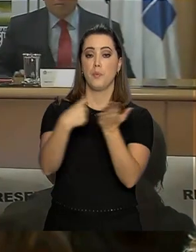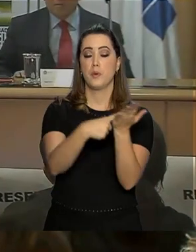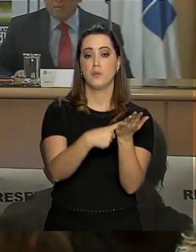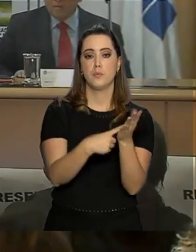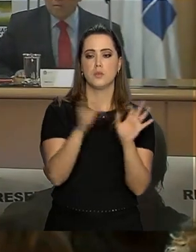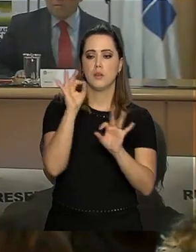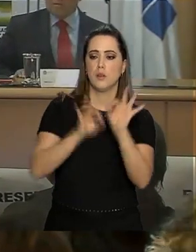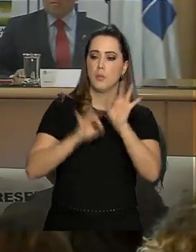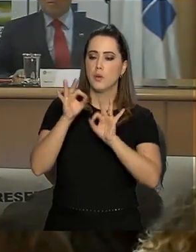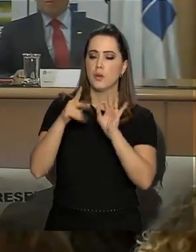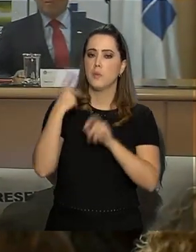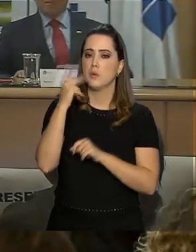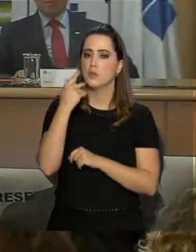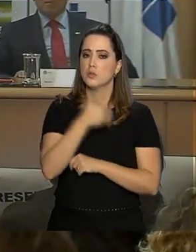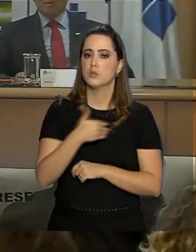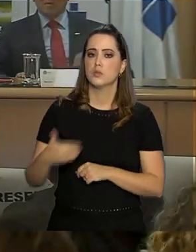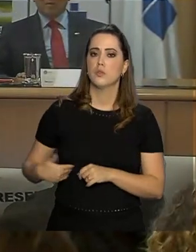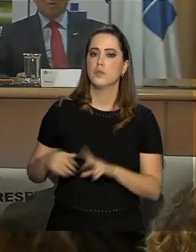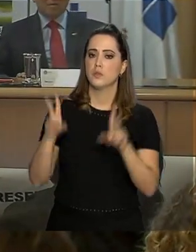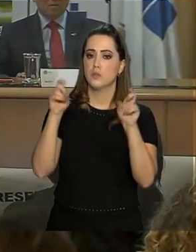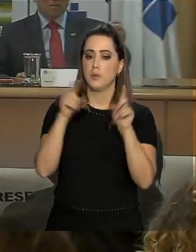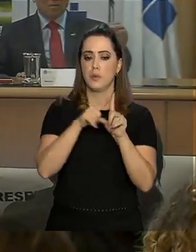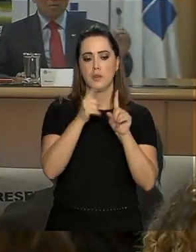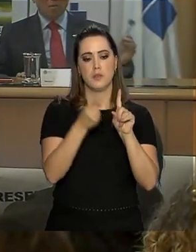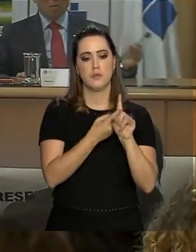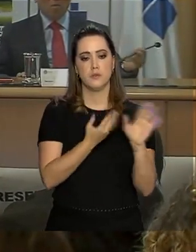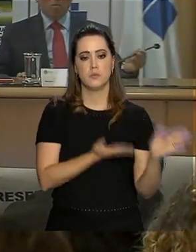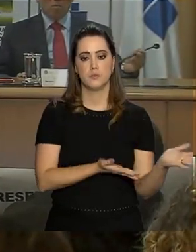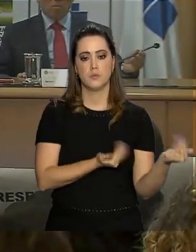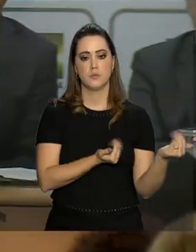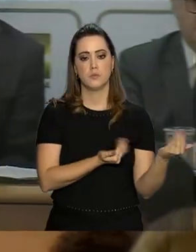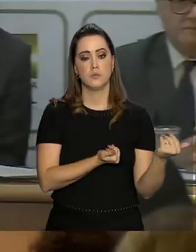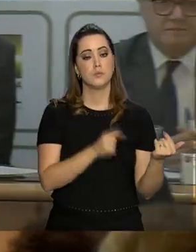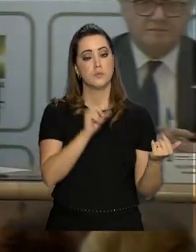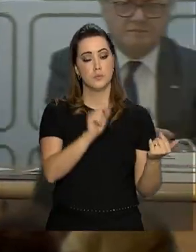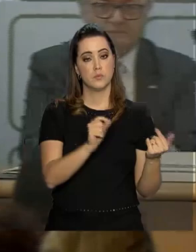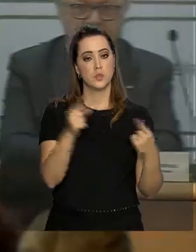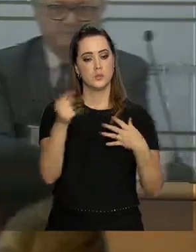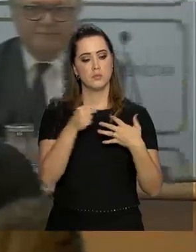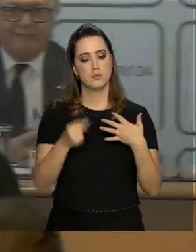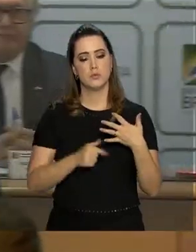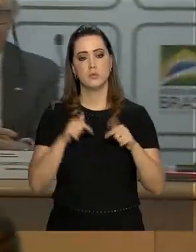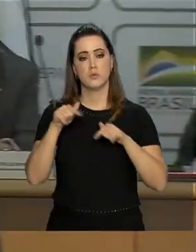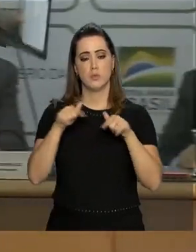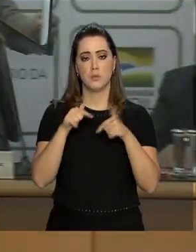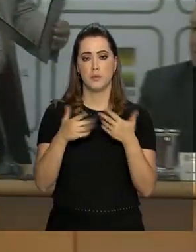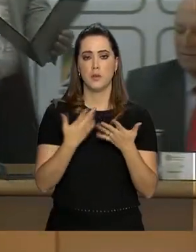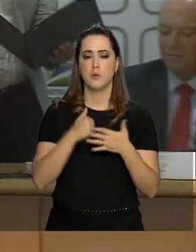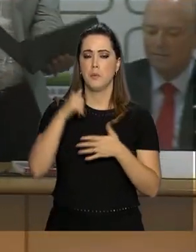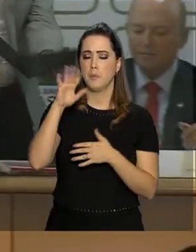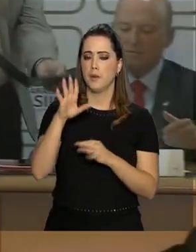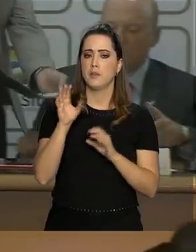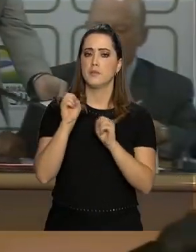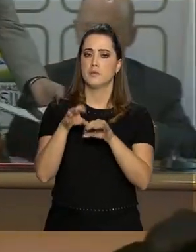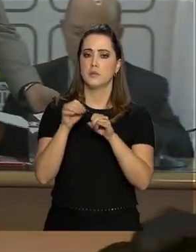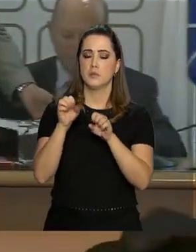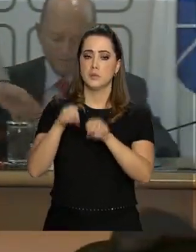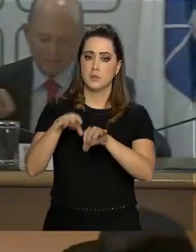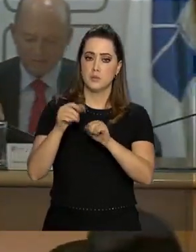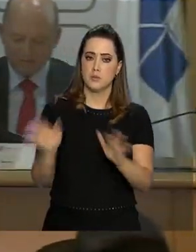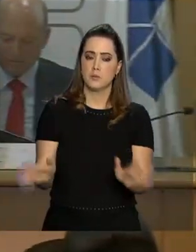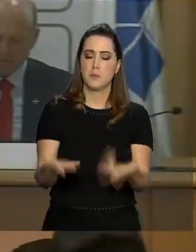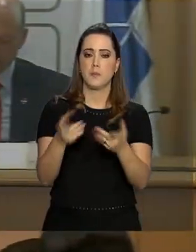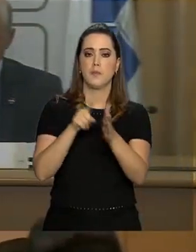formular políticas públicas sobre o tema gravidez na adolescência. Entre as ações, mais medidas educativas e